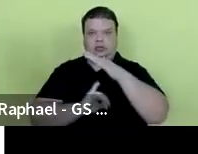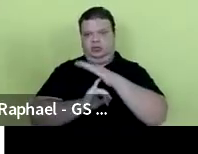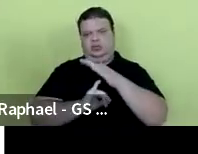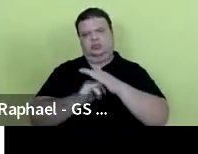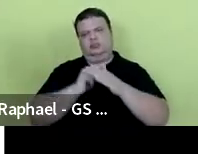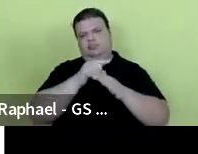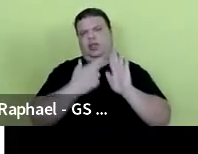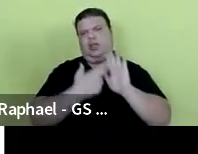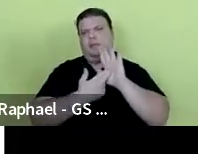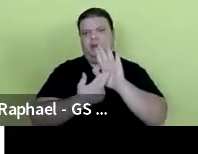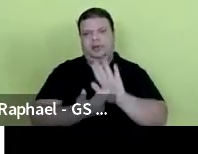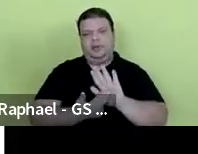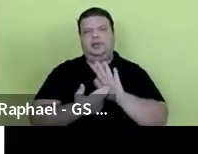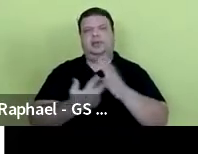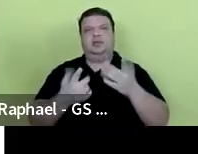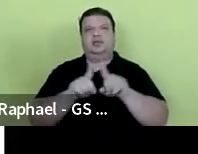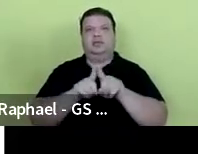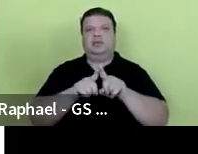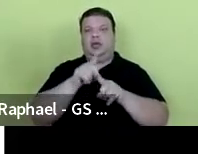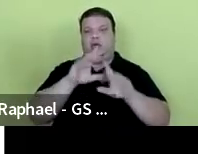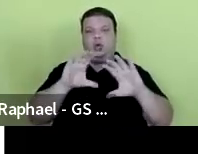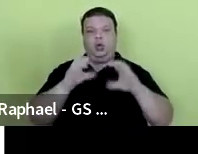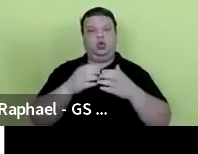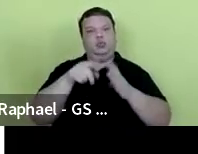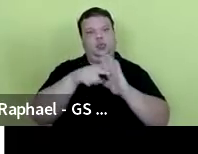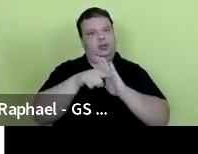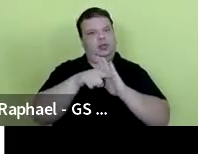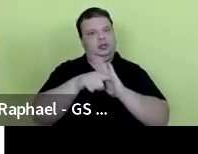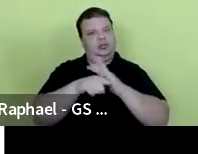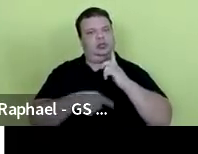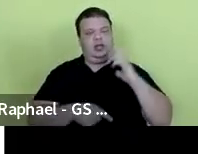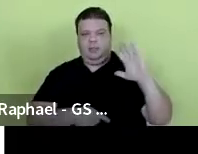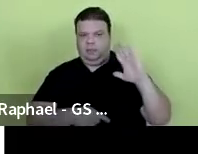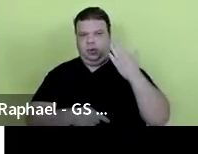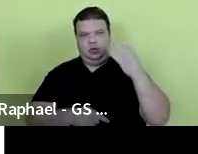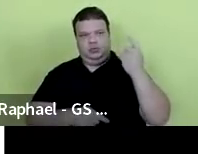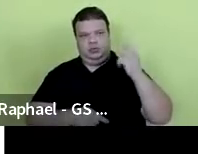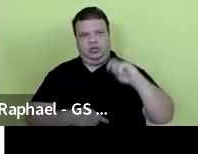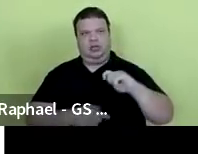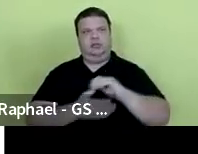representantes de presença nos grupos de pesquisa. O próximo, por favor.